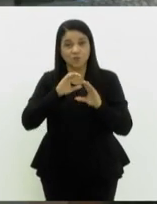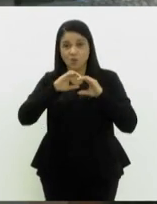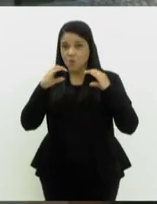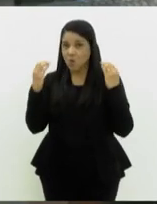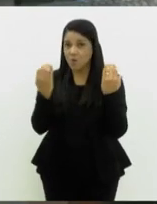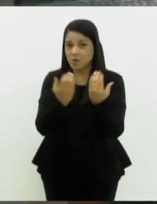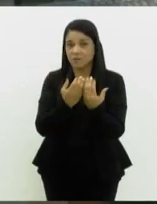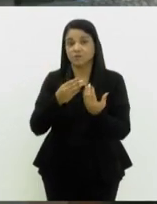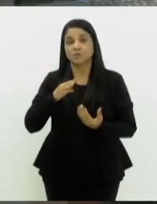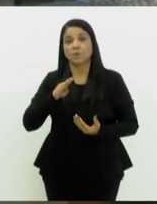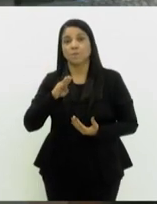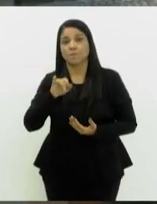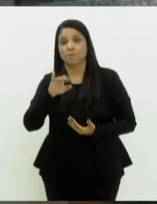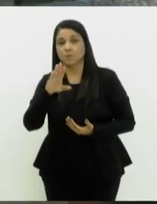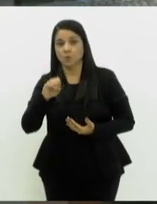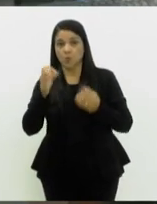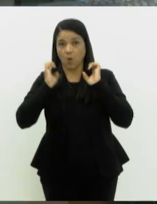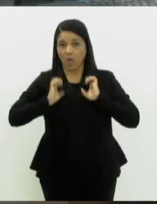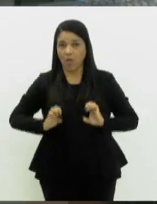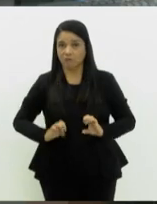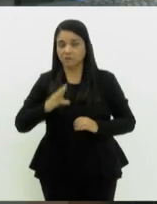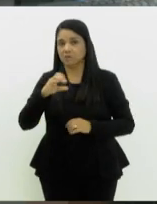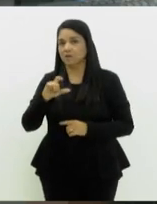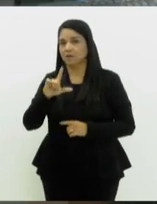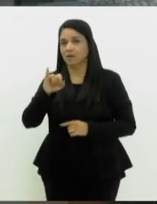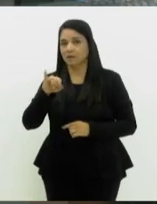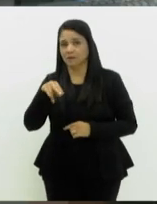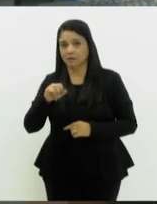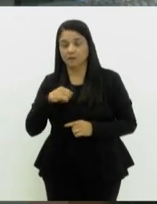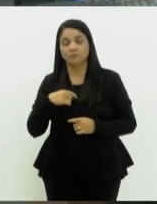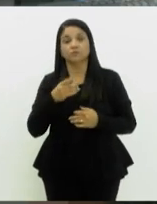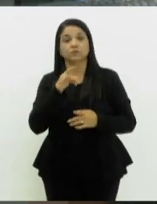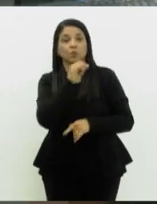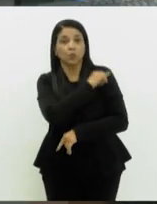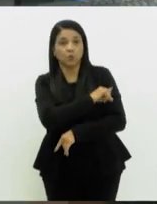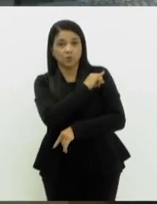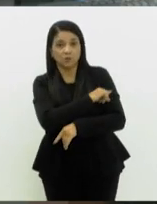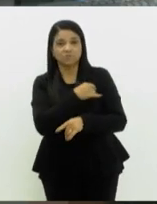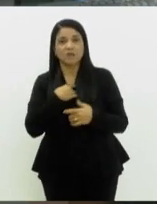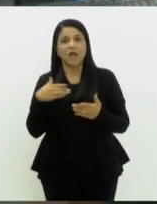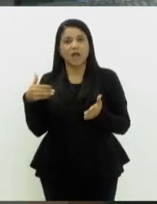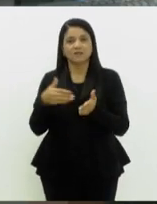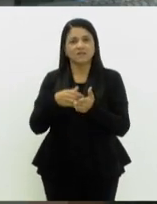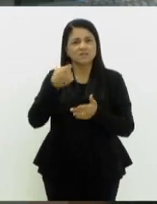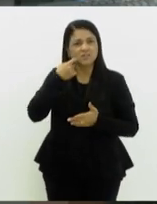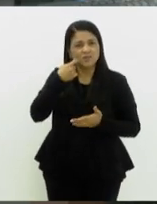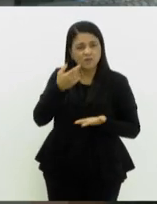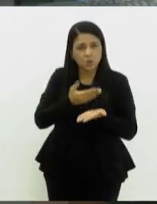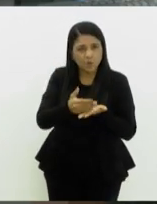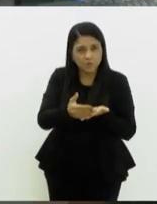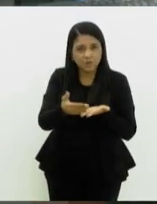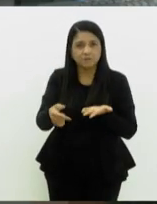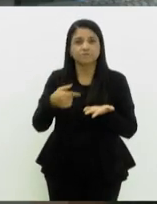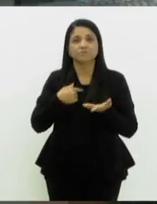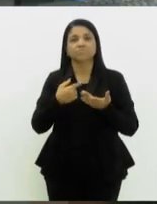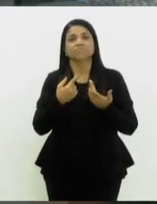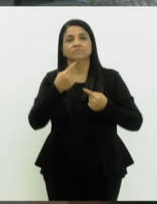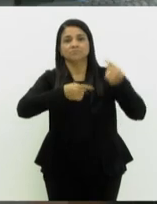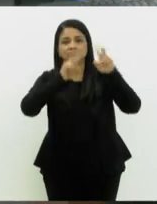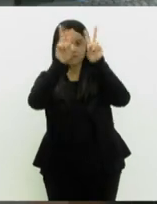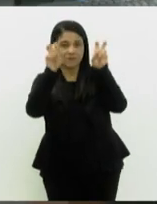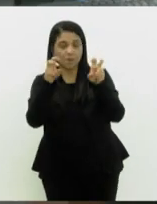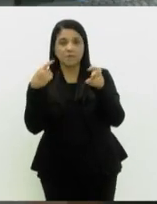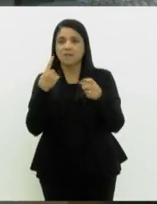de Bioética Clínica do Rio de Janeiro. O evento, que acontece até sexta-feira, vai debater temas como os limites da transfusão